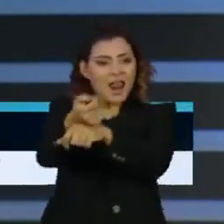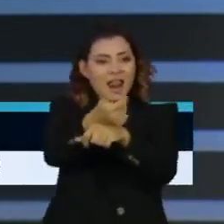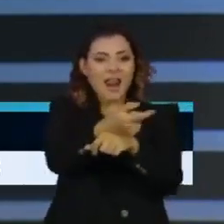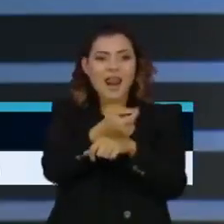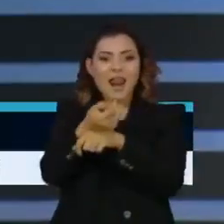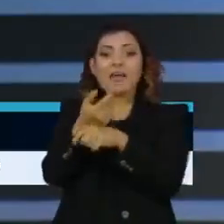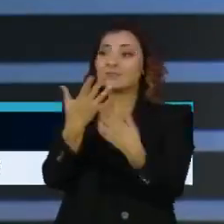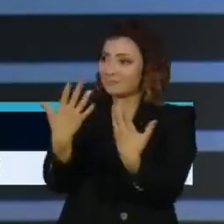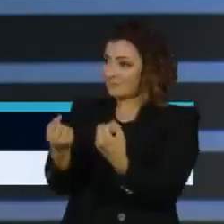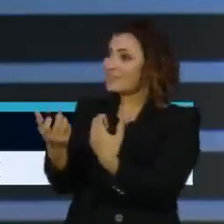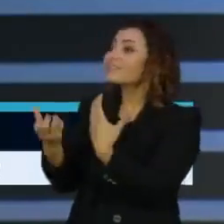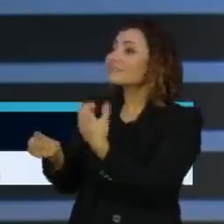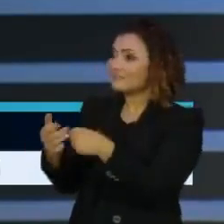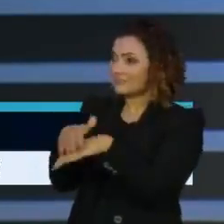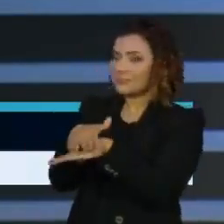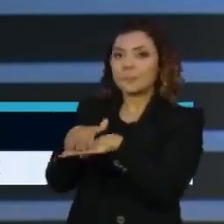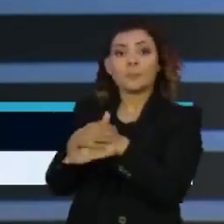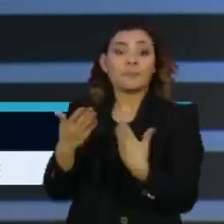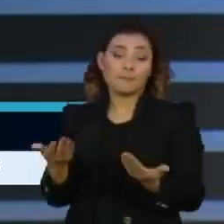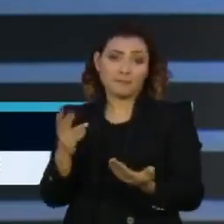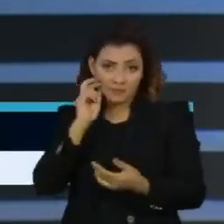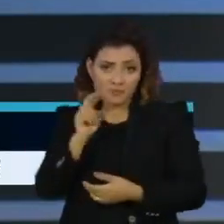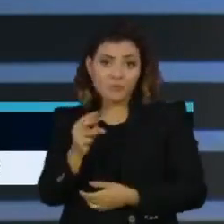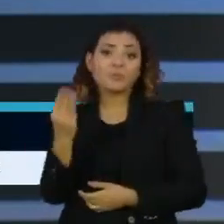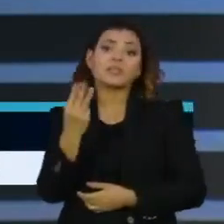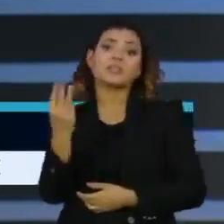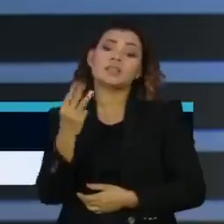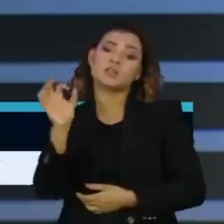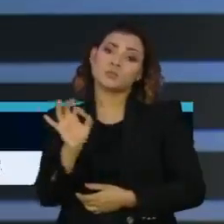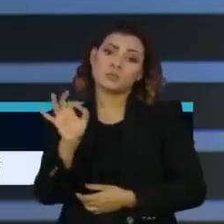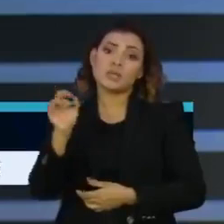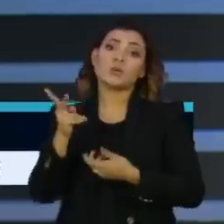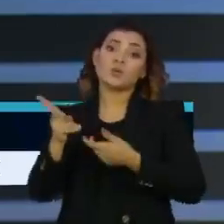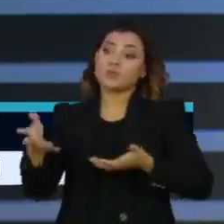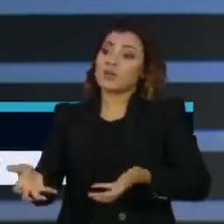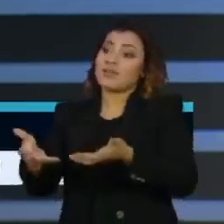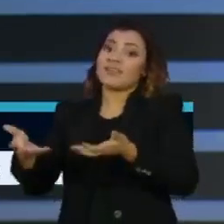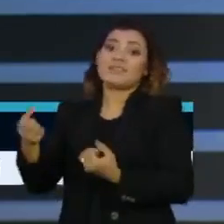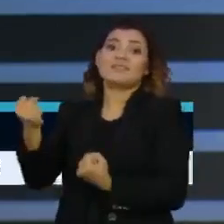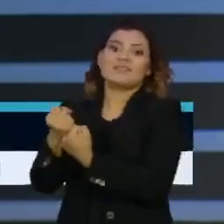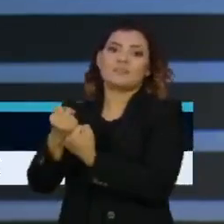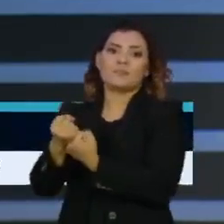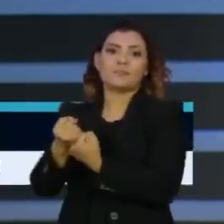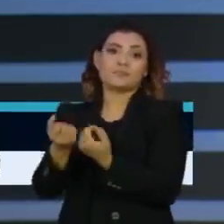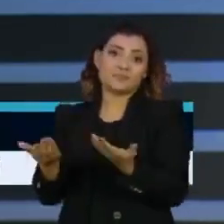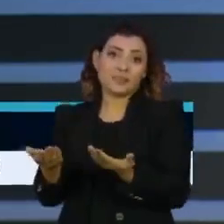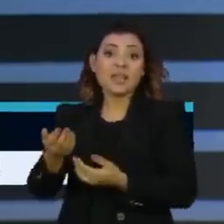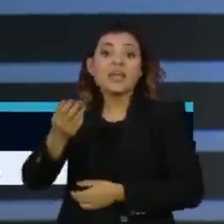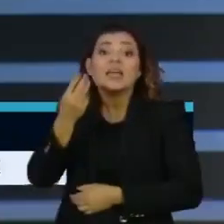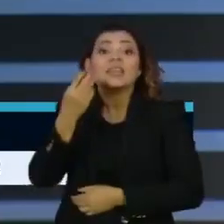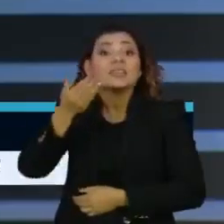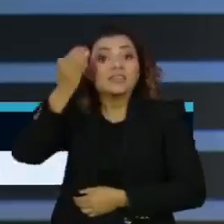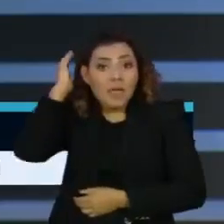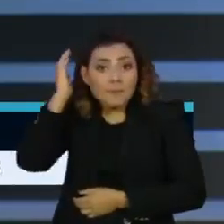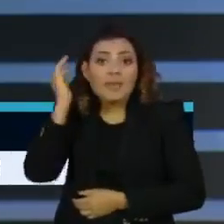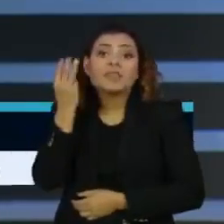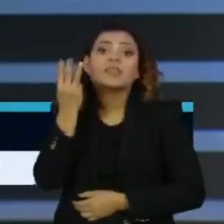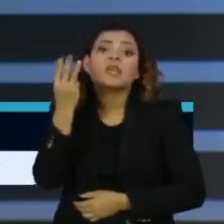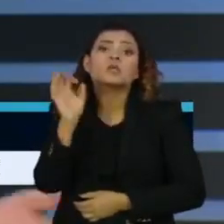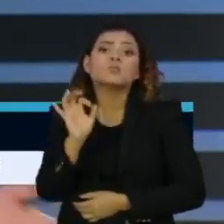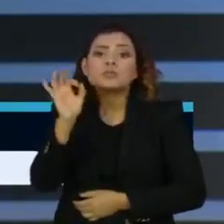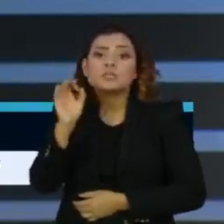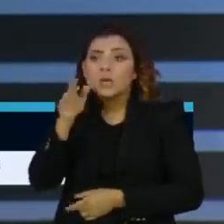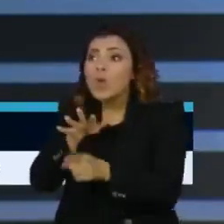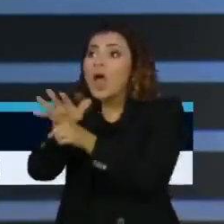muito grande de pessoas, aquele quase um terço lá, que acaba mantendo ele lá. Temer não caiu nem com 3% de popularidade.